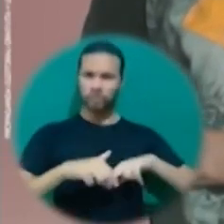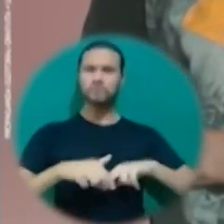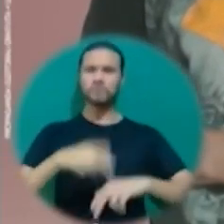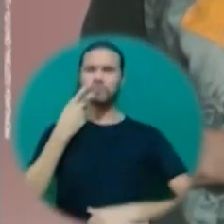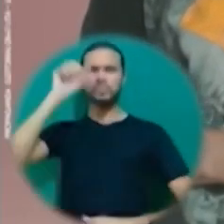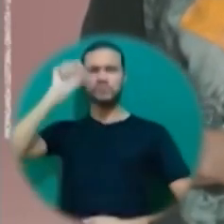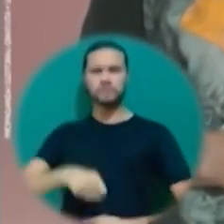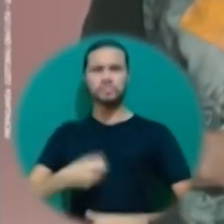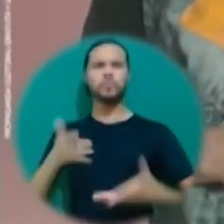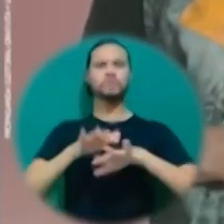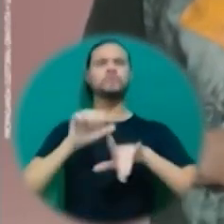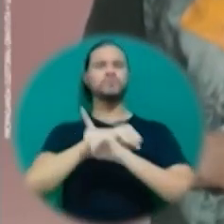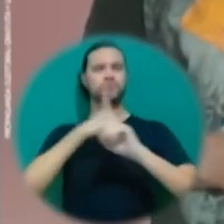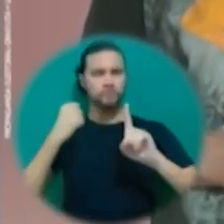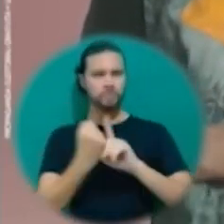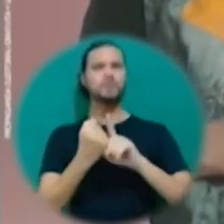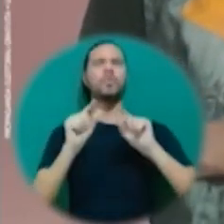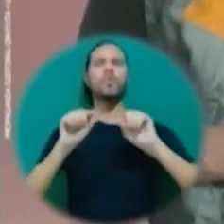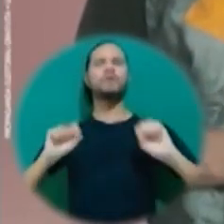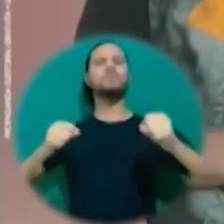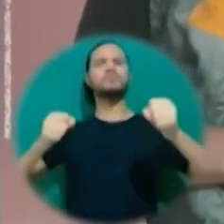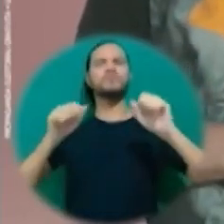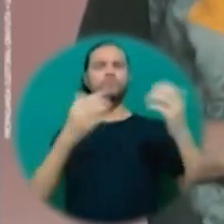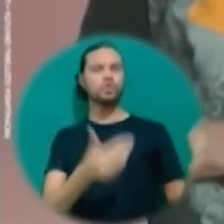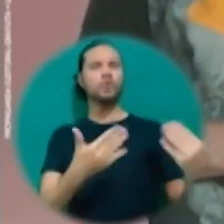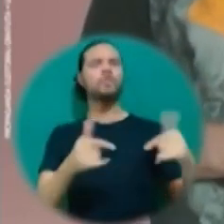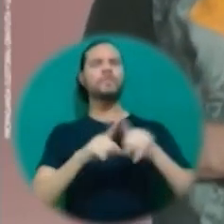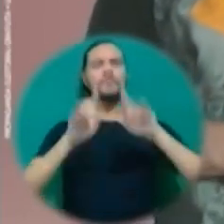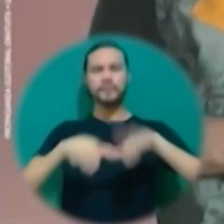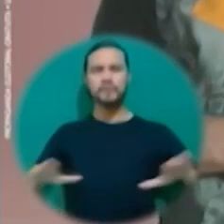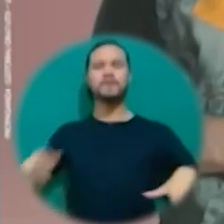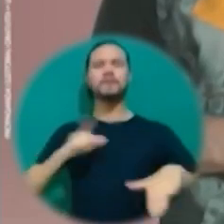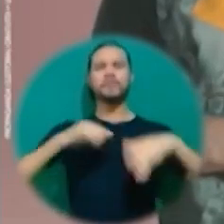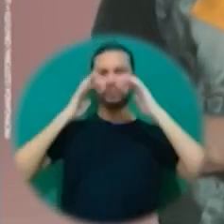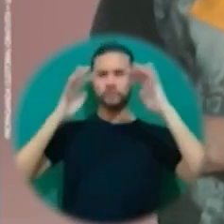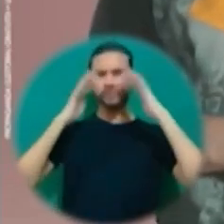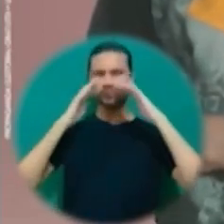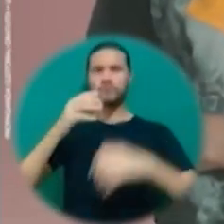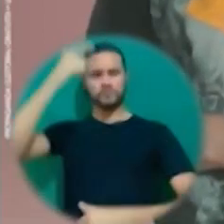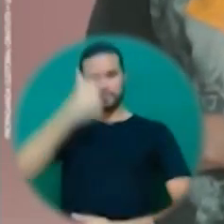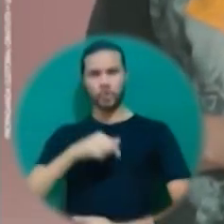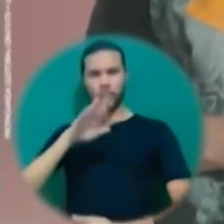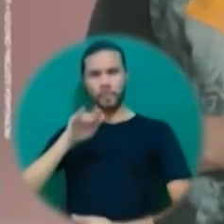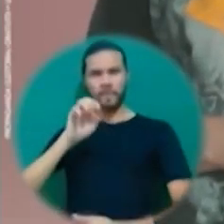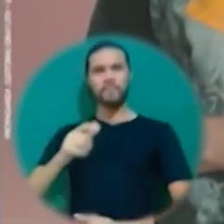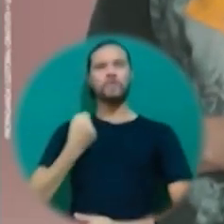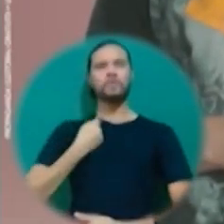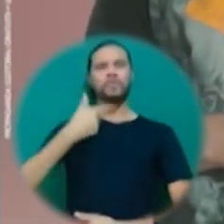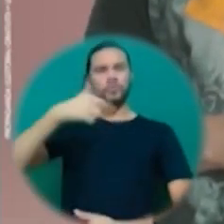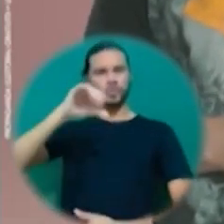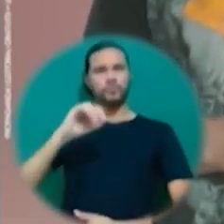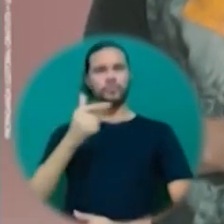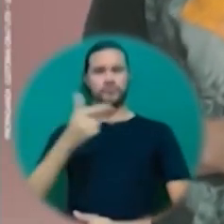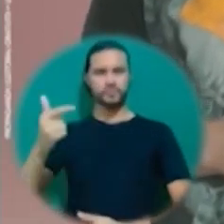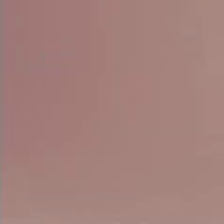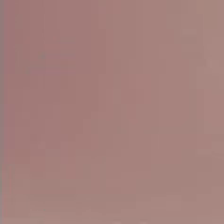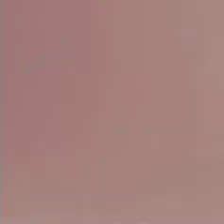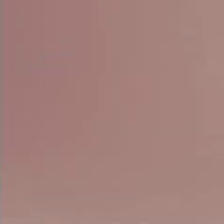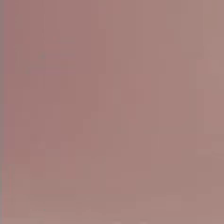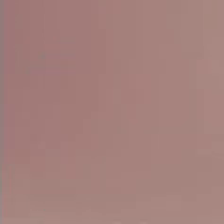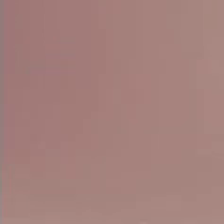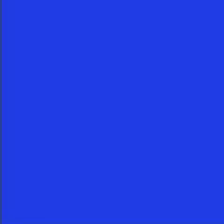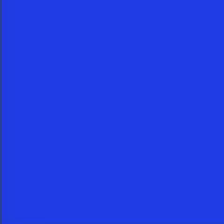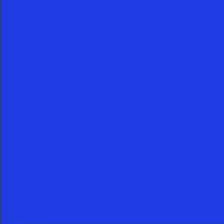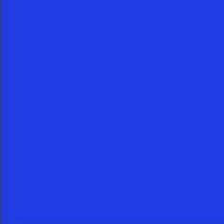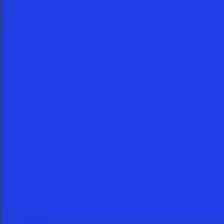Por isso, diga sim à inclusão social, em defesa dos jovens e das crianças autistas. Sou o Robert Valdo Vale, 9022.